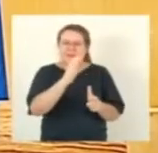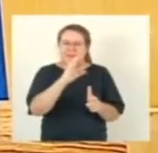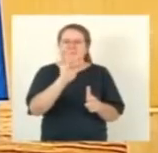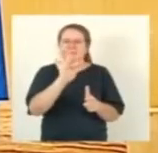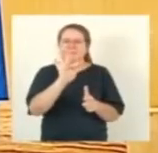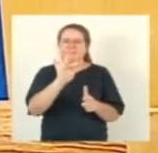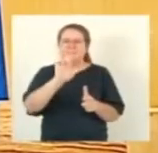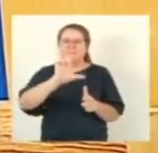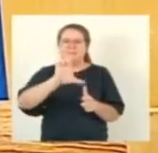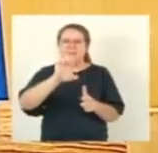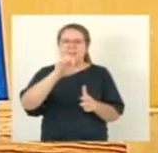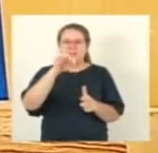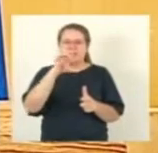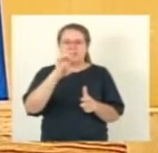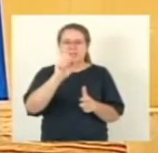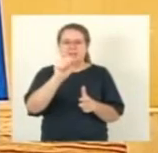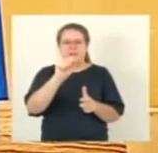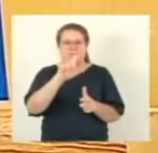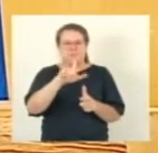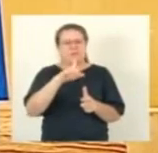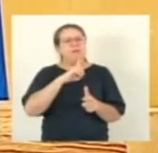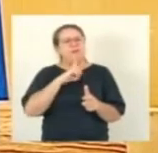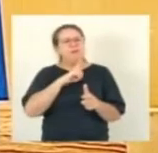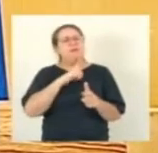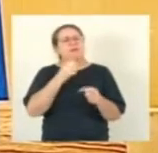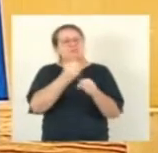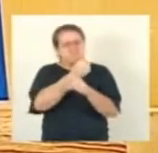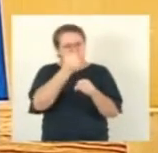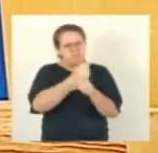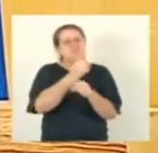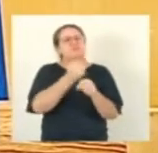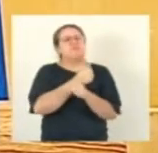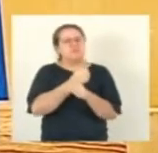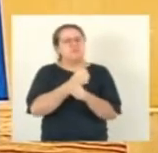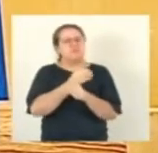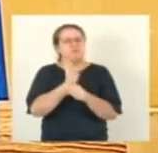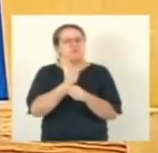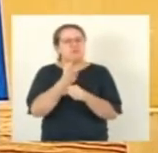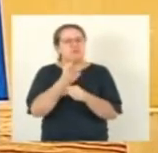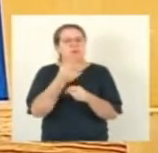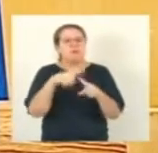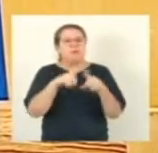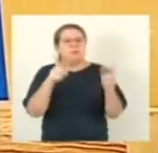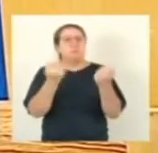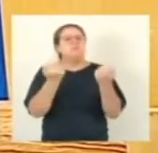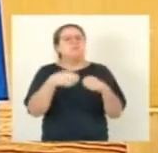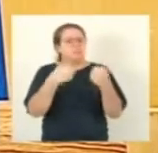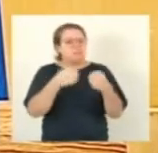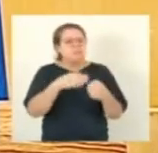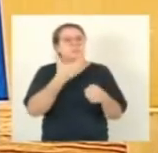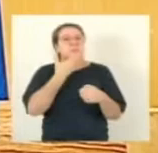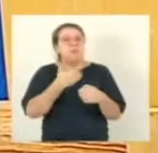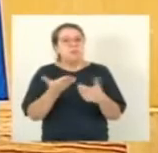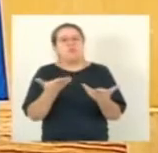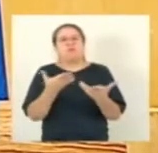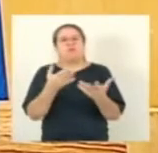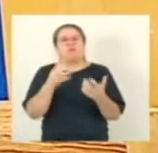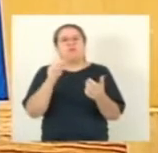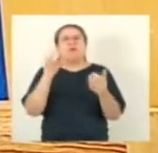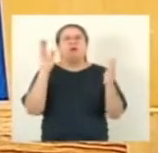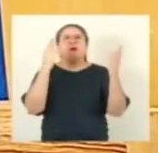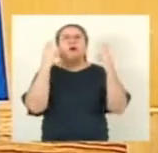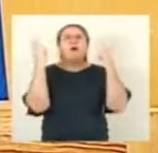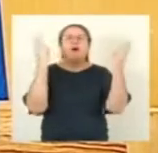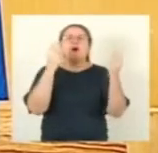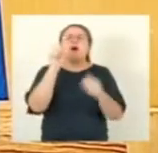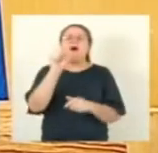boa estrutura, porque ela foi reformada não faz tanto tempo, mas a climatização continua sendo um problema, como em todas